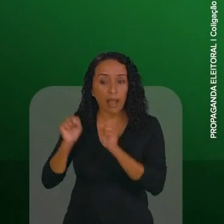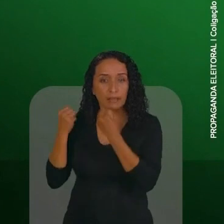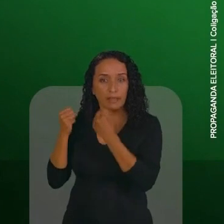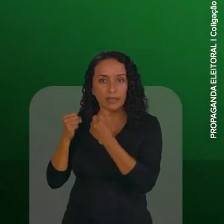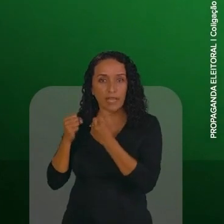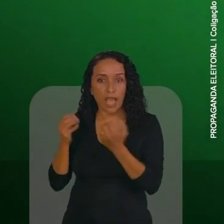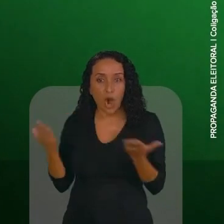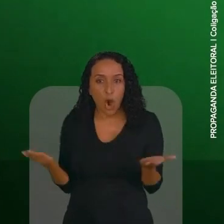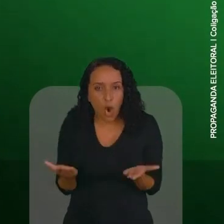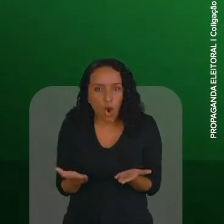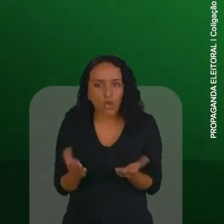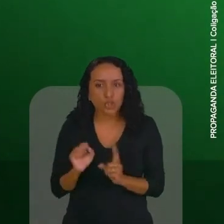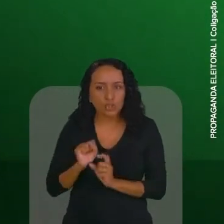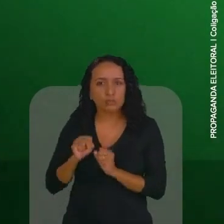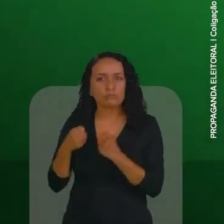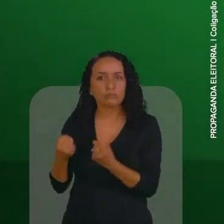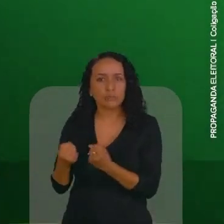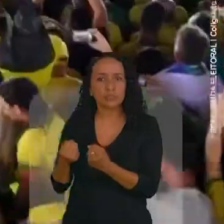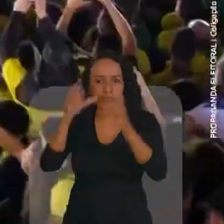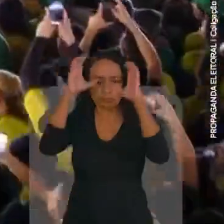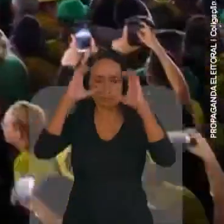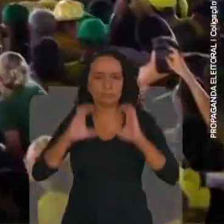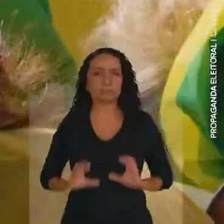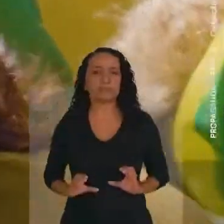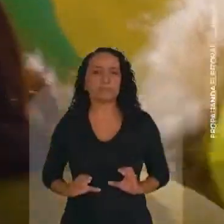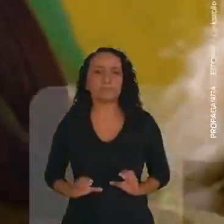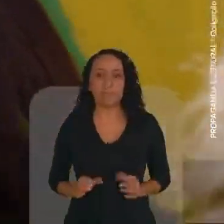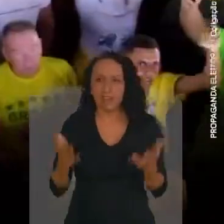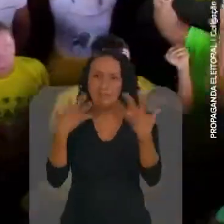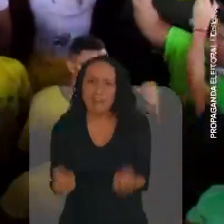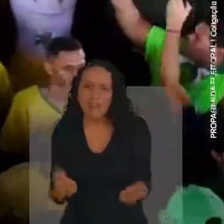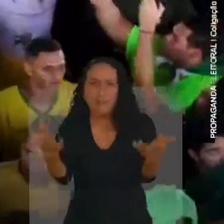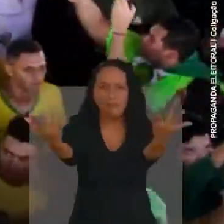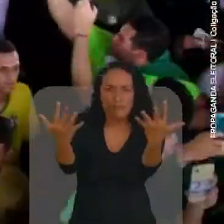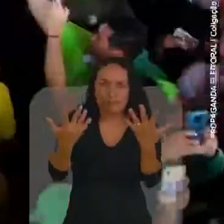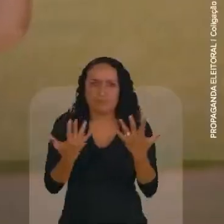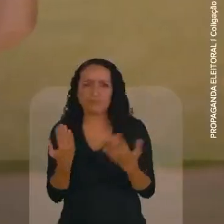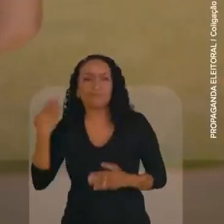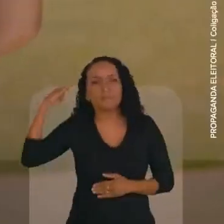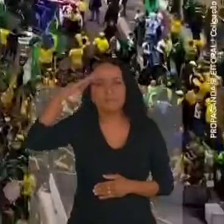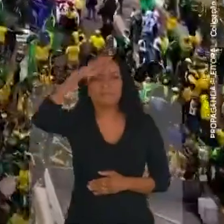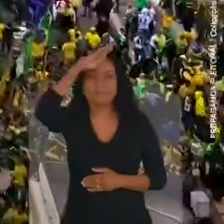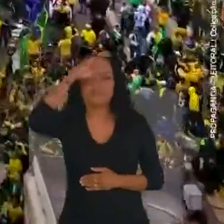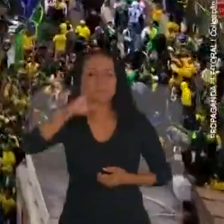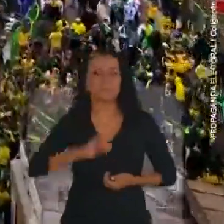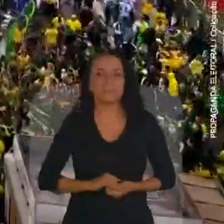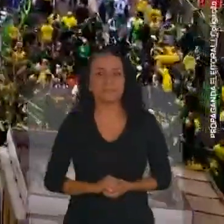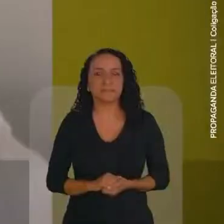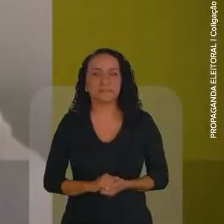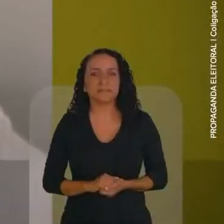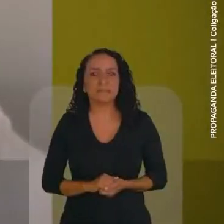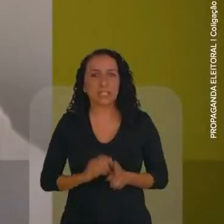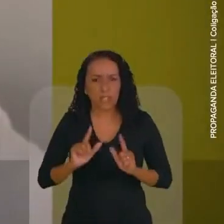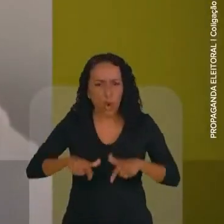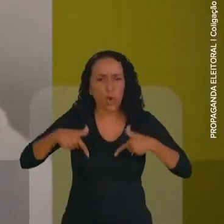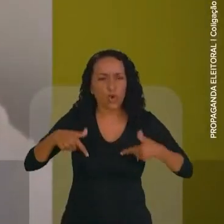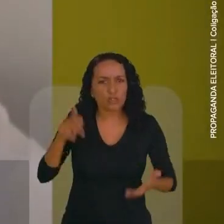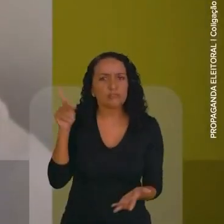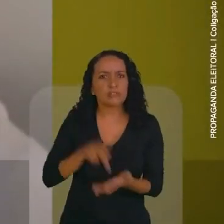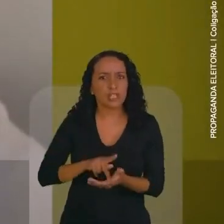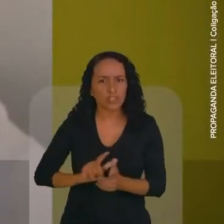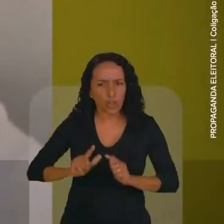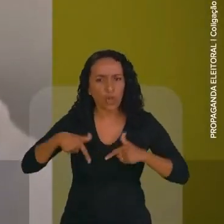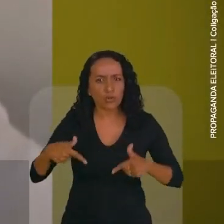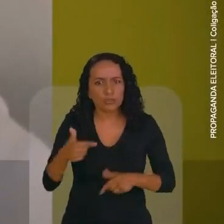atleta e hoje defendo como cidadã. Simbora, meu povo! mundo está chegando e todo mundo é Bolsonaro. E luta de verdade